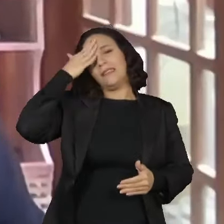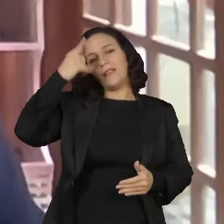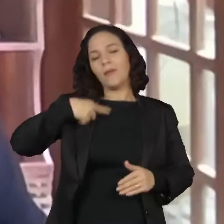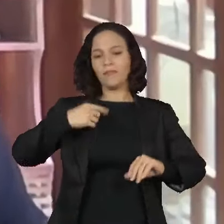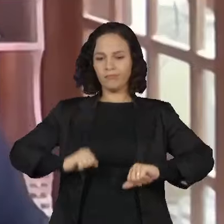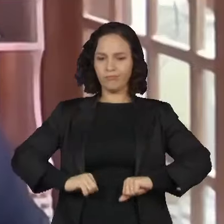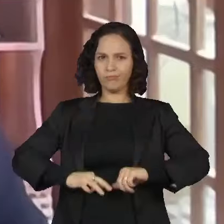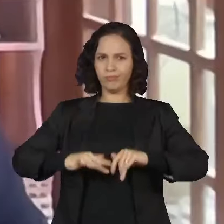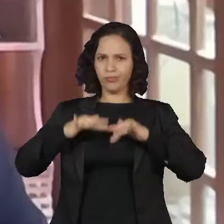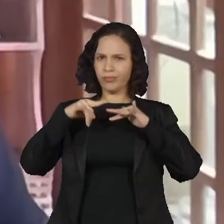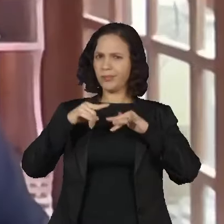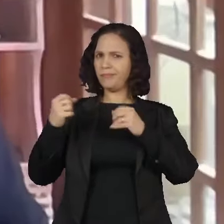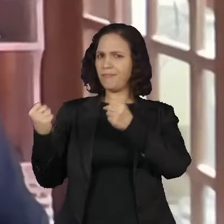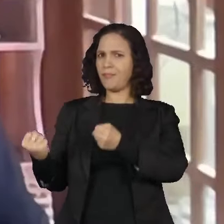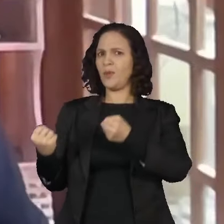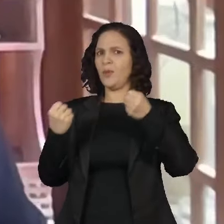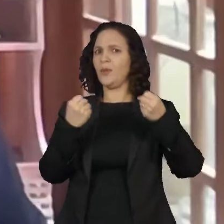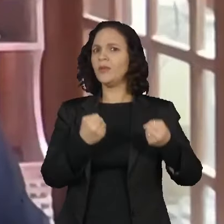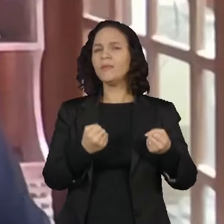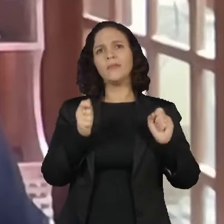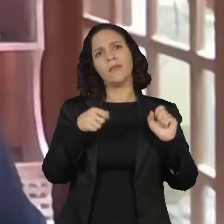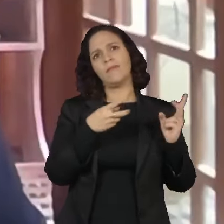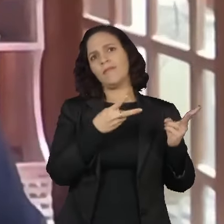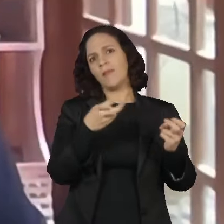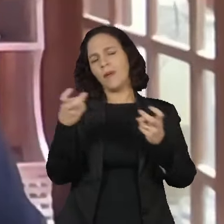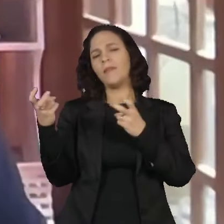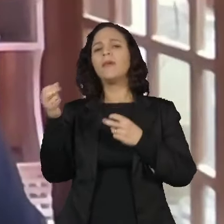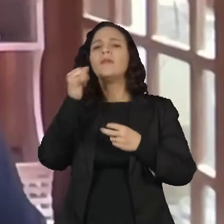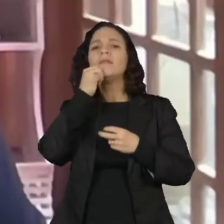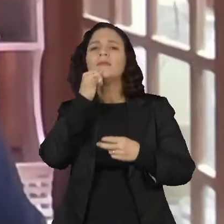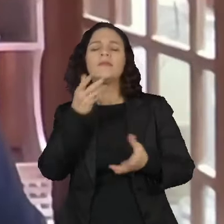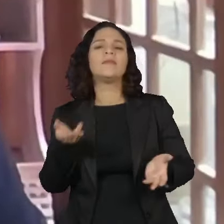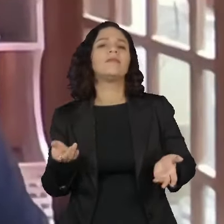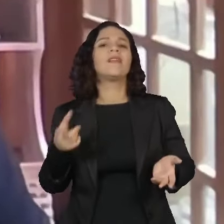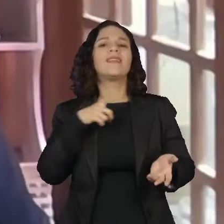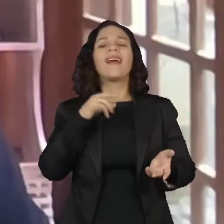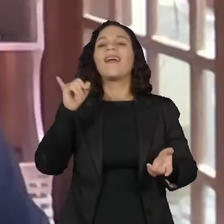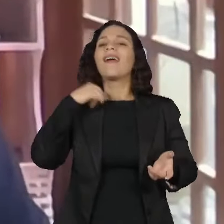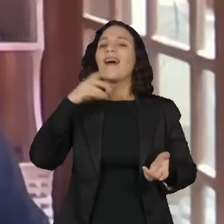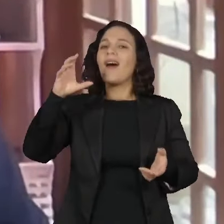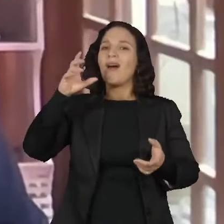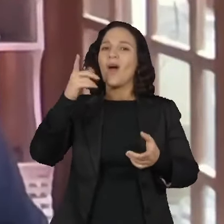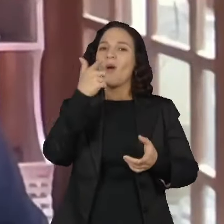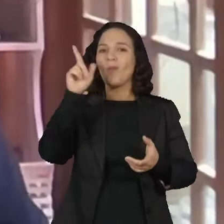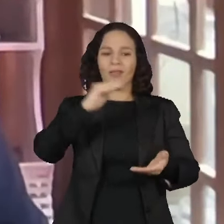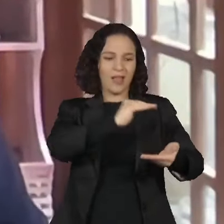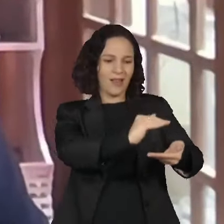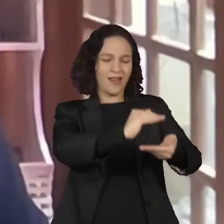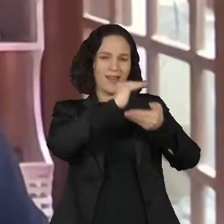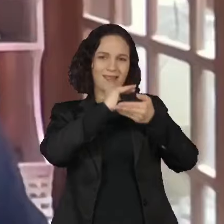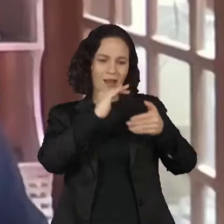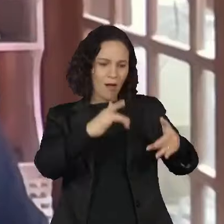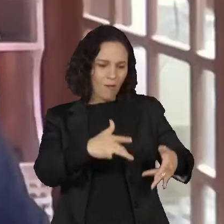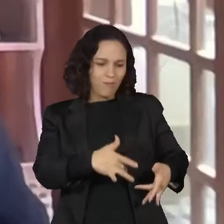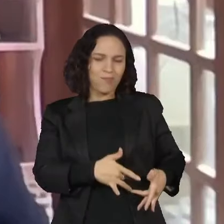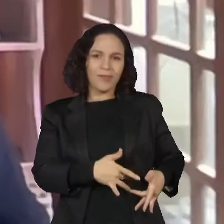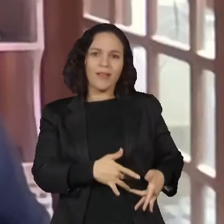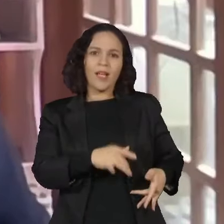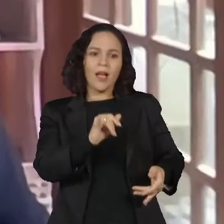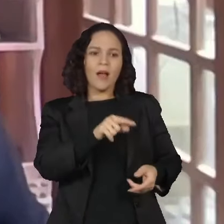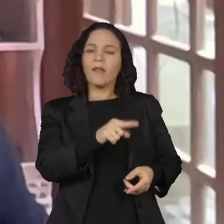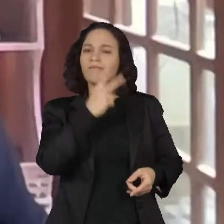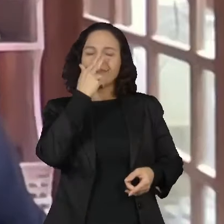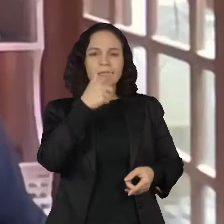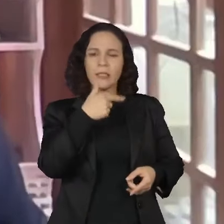é tremendamente poderoso. A gente vê isso, por exemplo, em rejeição de órgãos, em algumas doenças autoimunes. Então, o